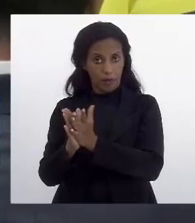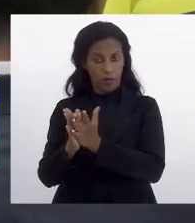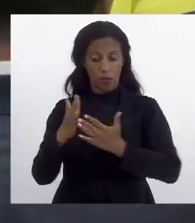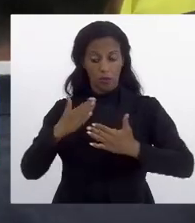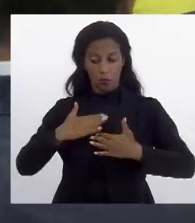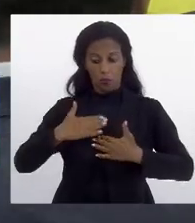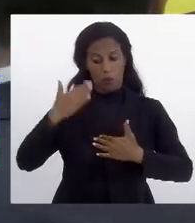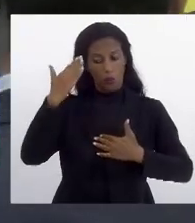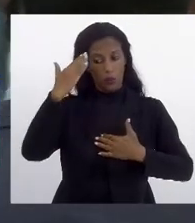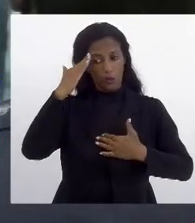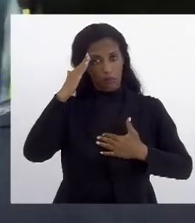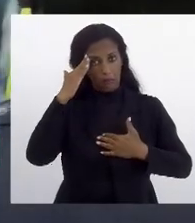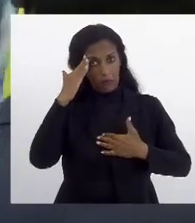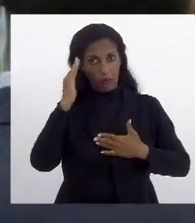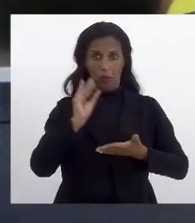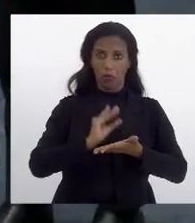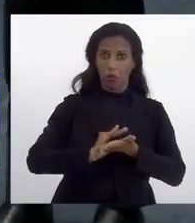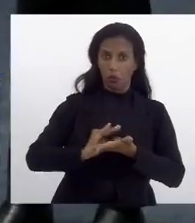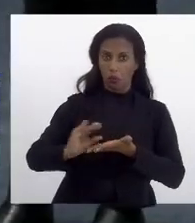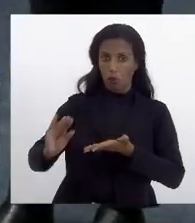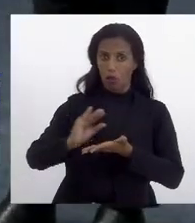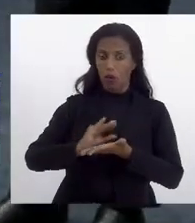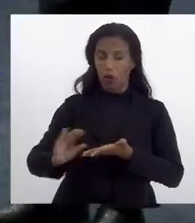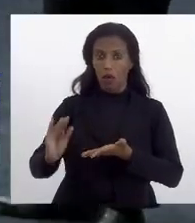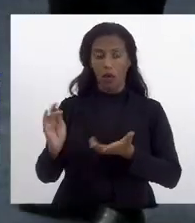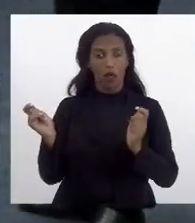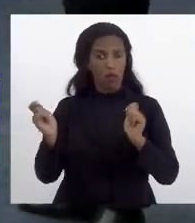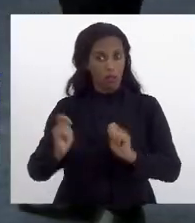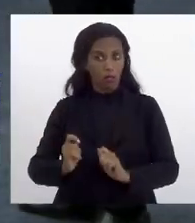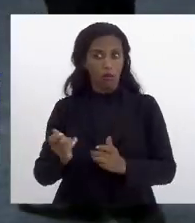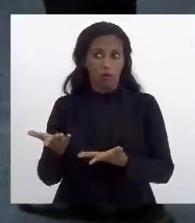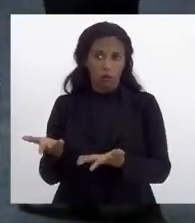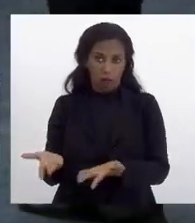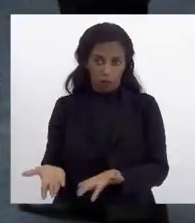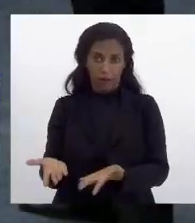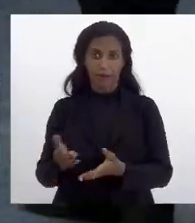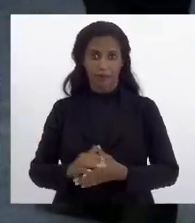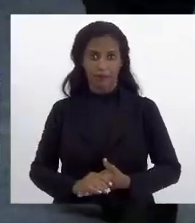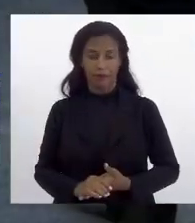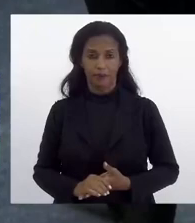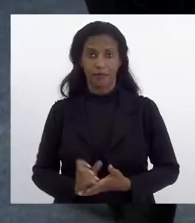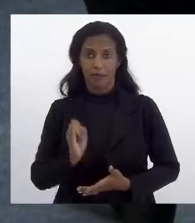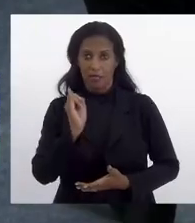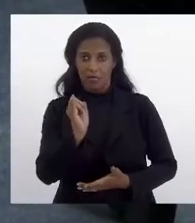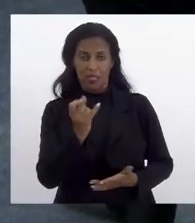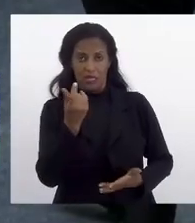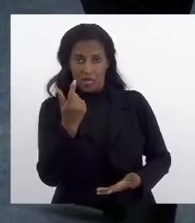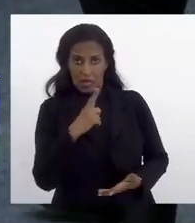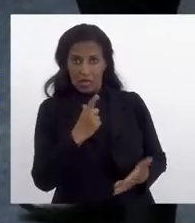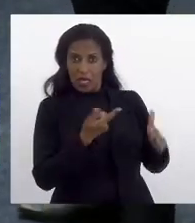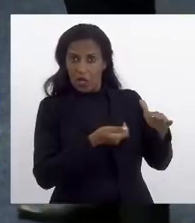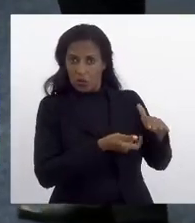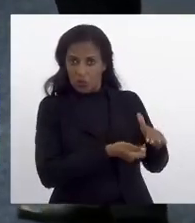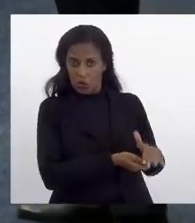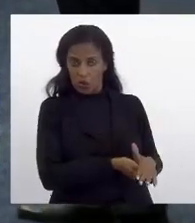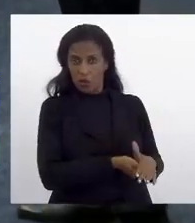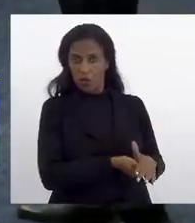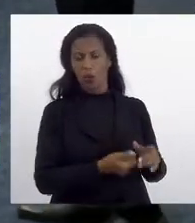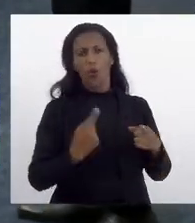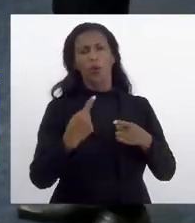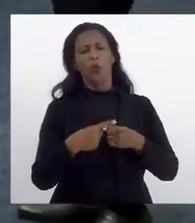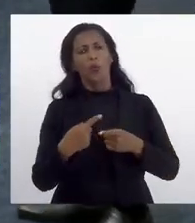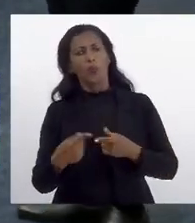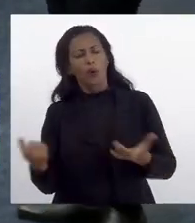entendimento, como fonte de custeio. Podemos acolher. Olha, se tem fonte de custeio, por que